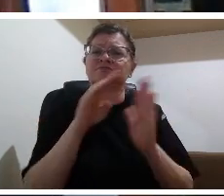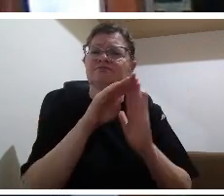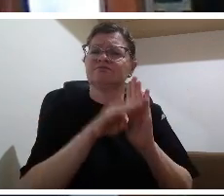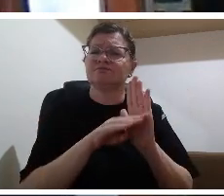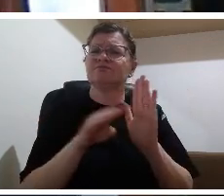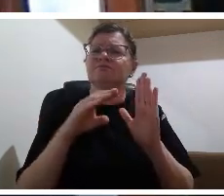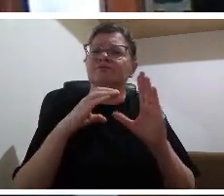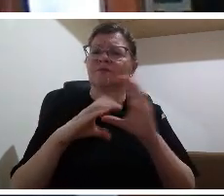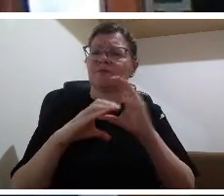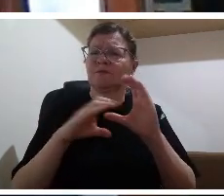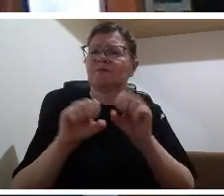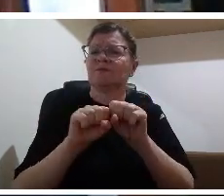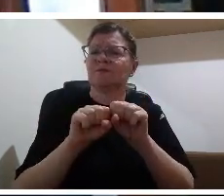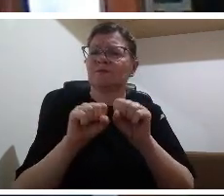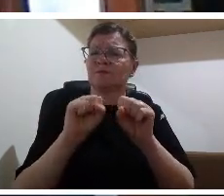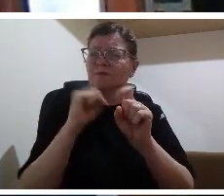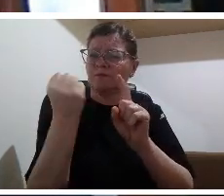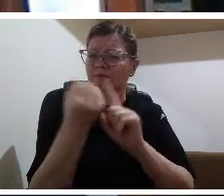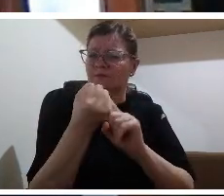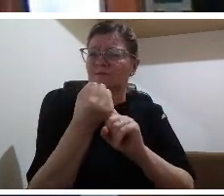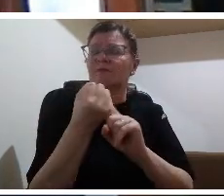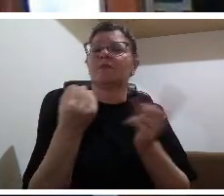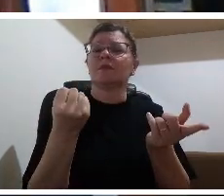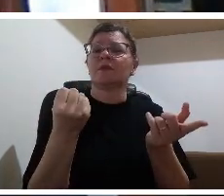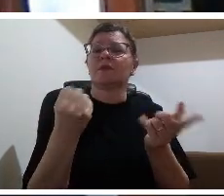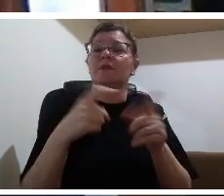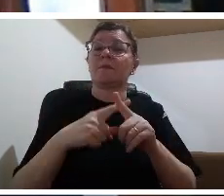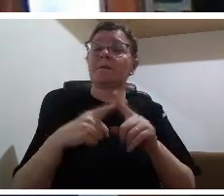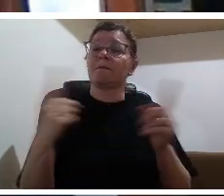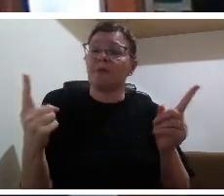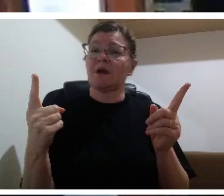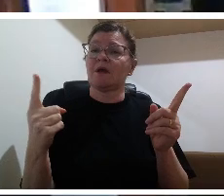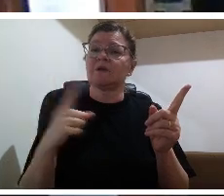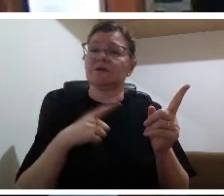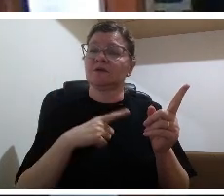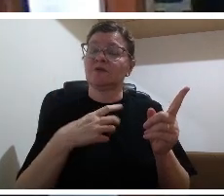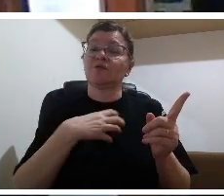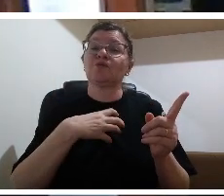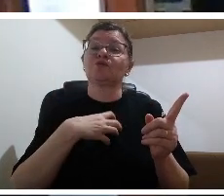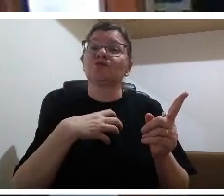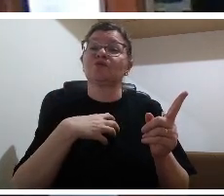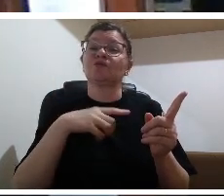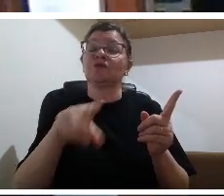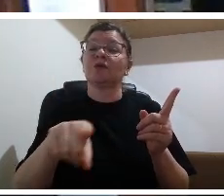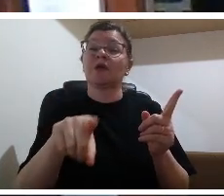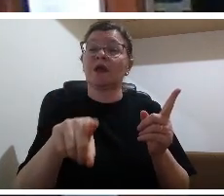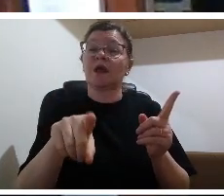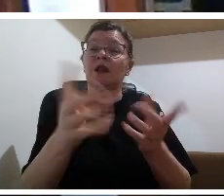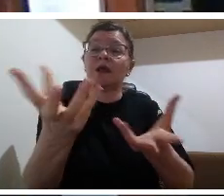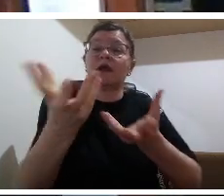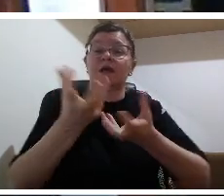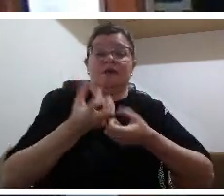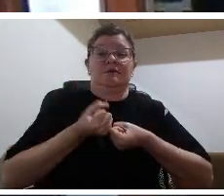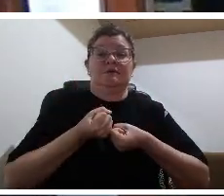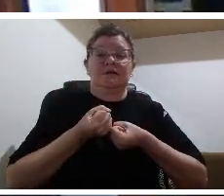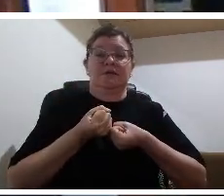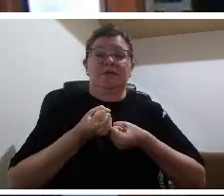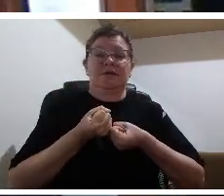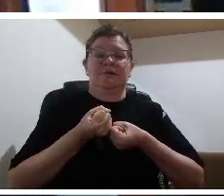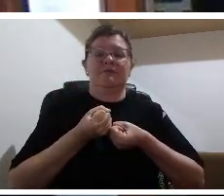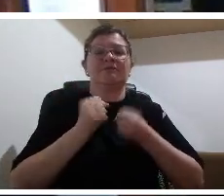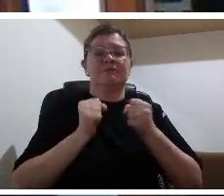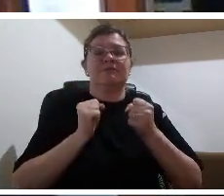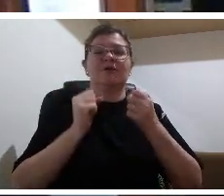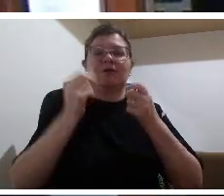inteligências suas capacidades mentais o professor por sua exposição atinge os alunos isto é